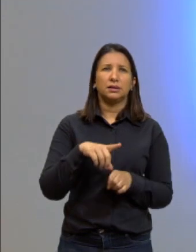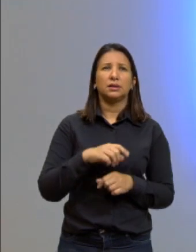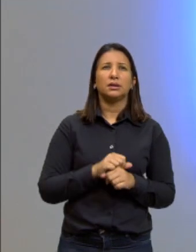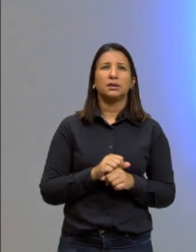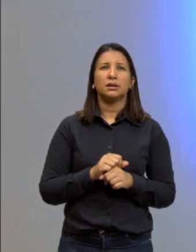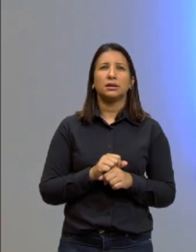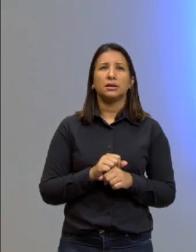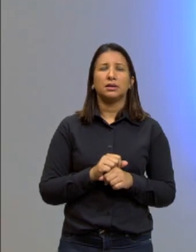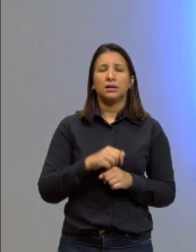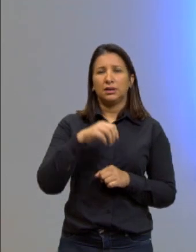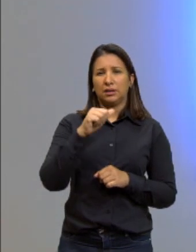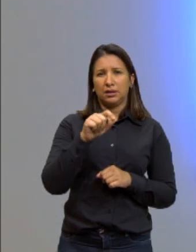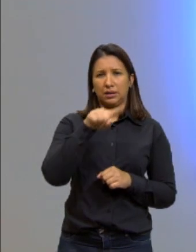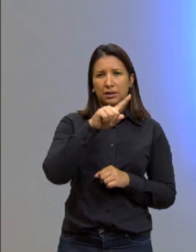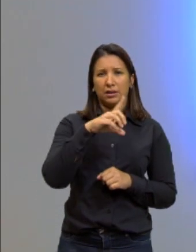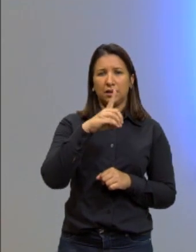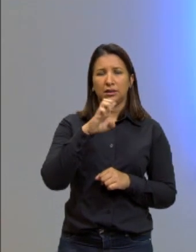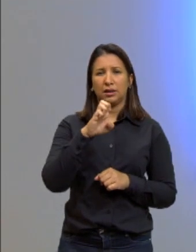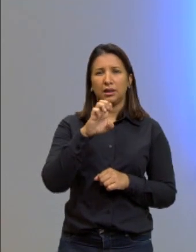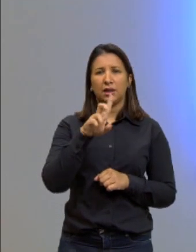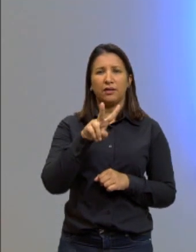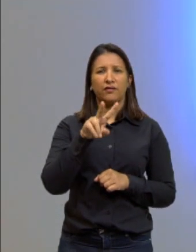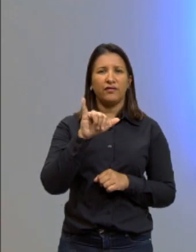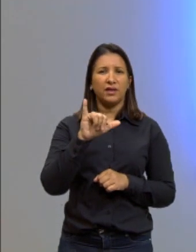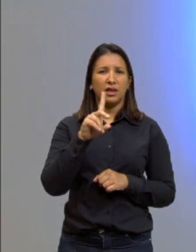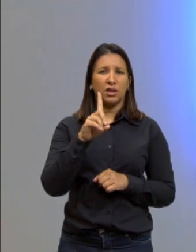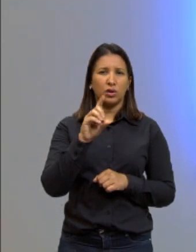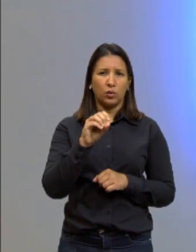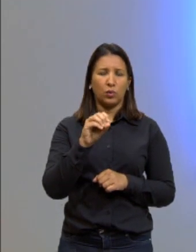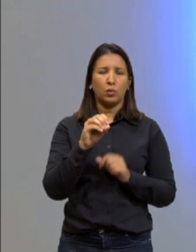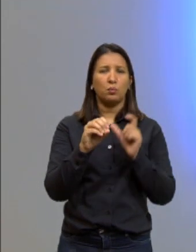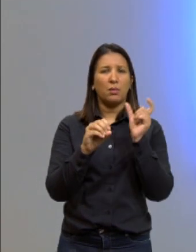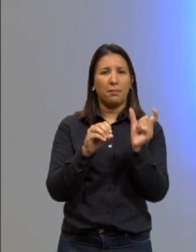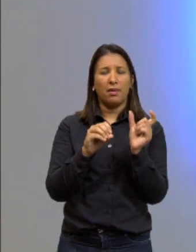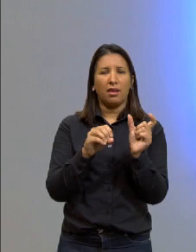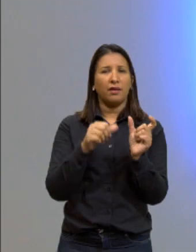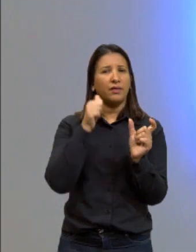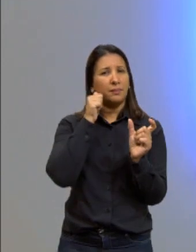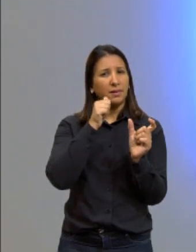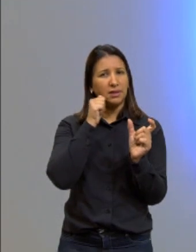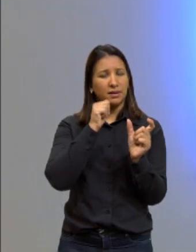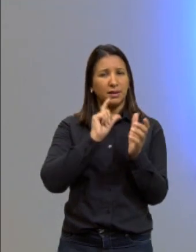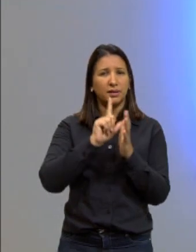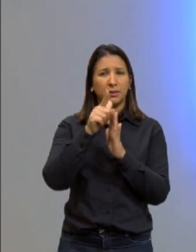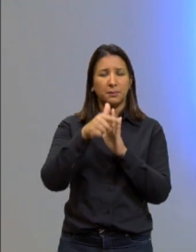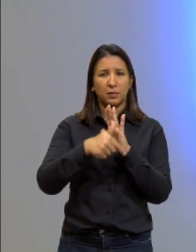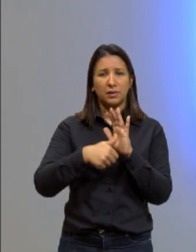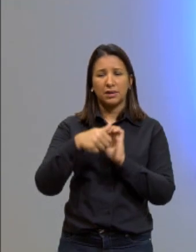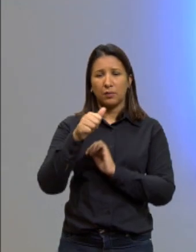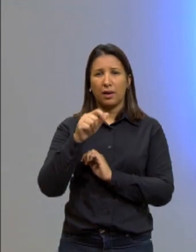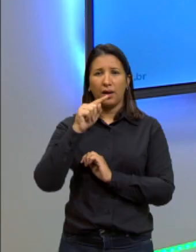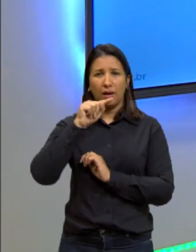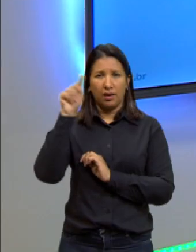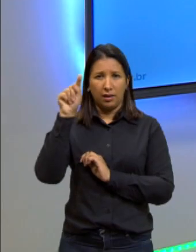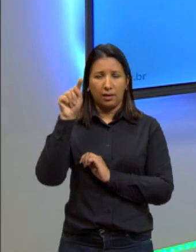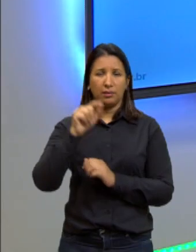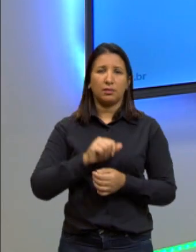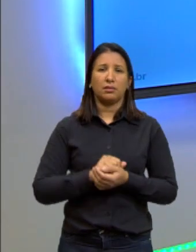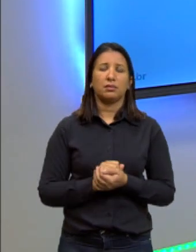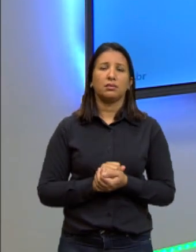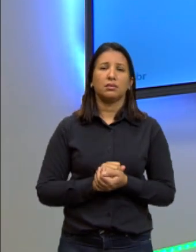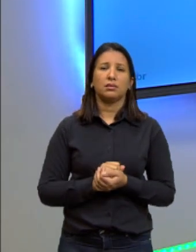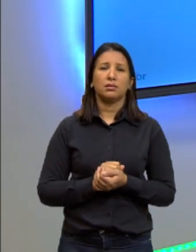sempre que vocês usarem o devido e tiver uma palavra feminina, depois vai crase, porque é devido a.